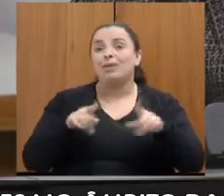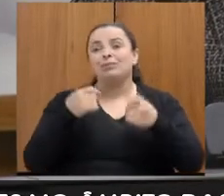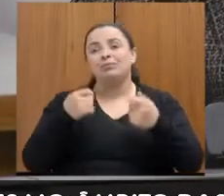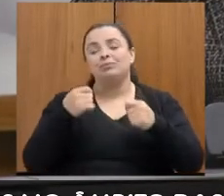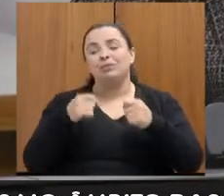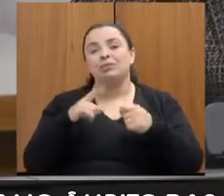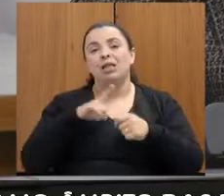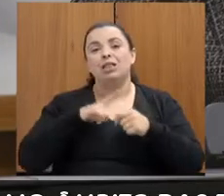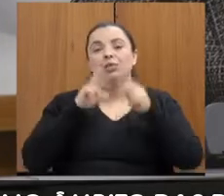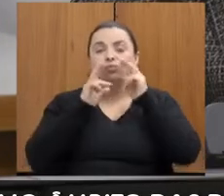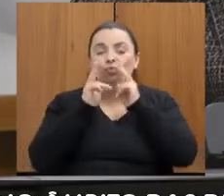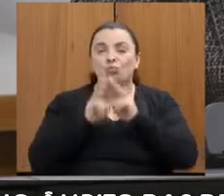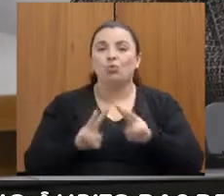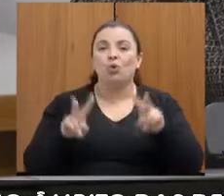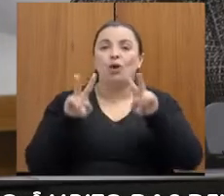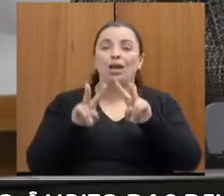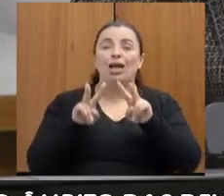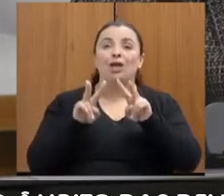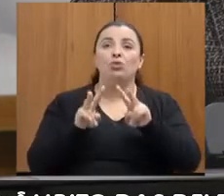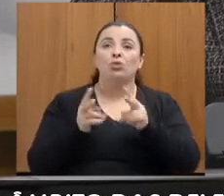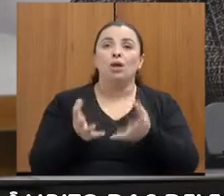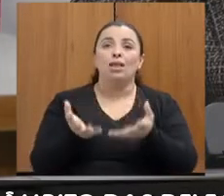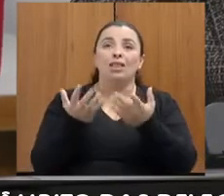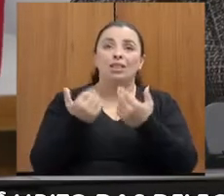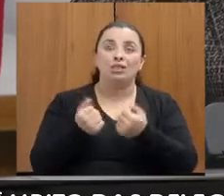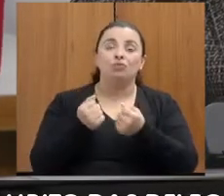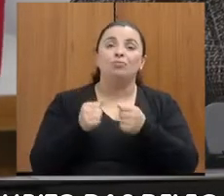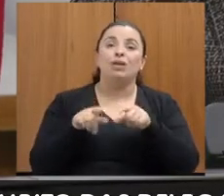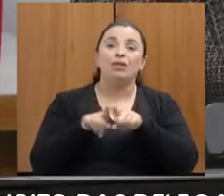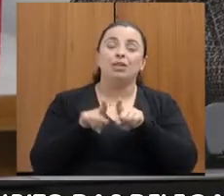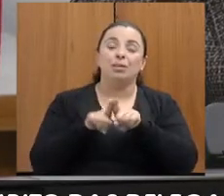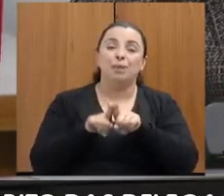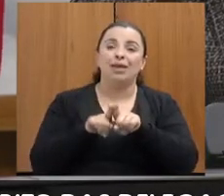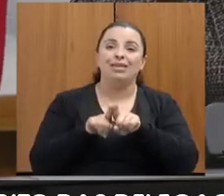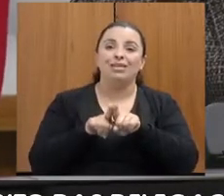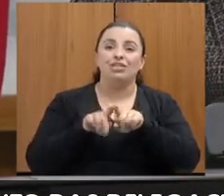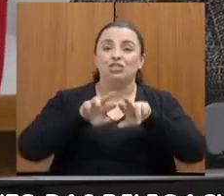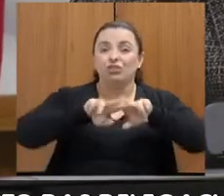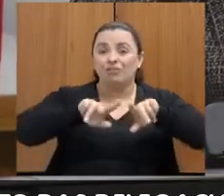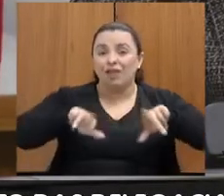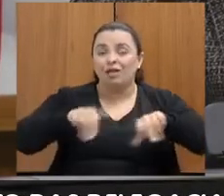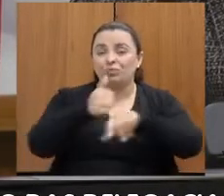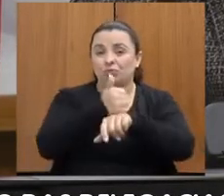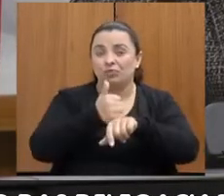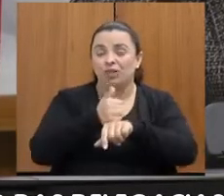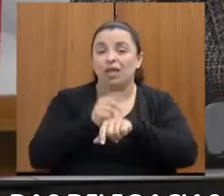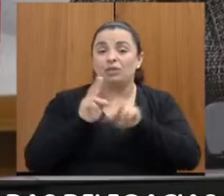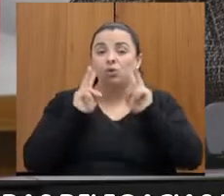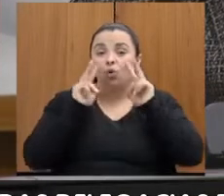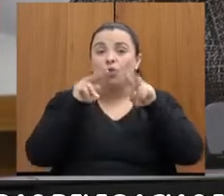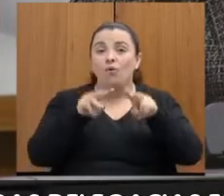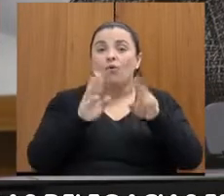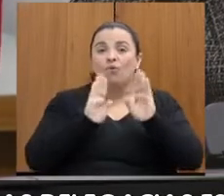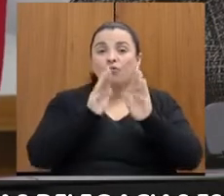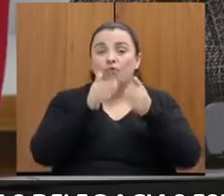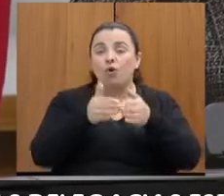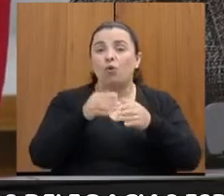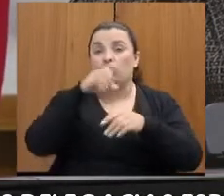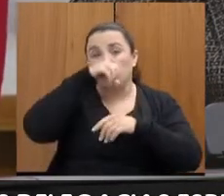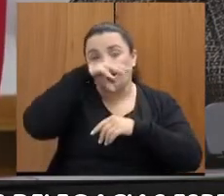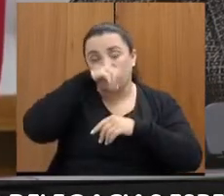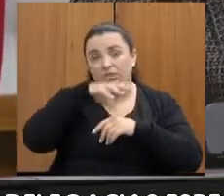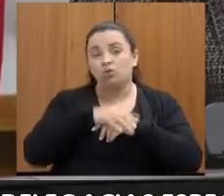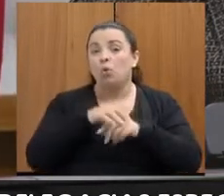acho muito importante, é o olhar do atendimento multidisciplinar para o agressor também. Porque a gente vê a questão desse histórico de